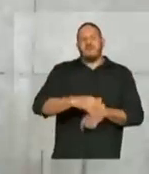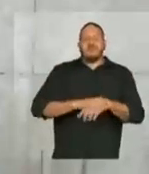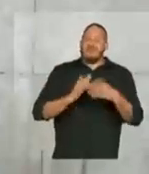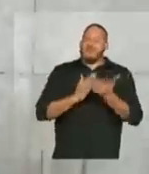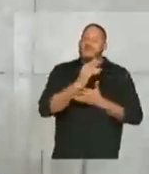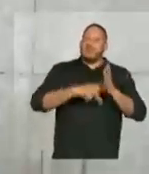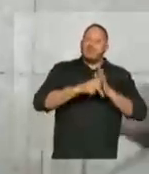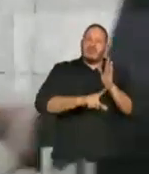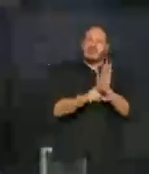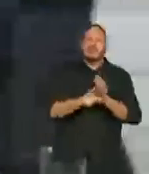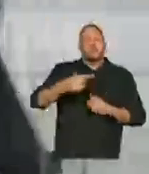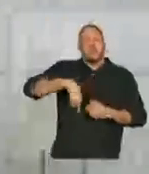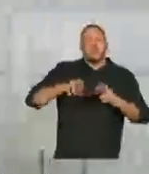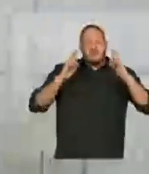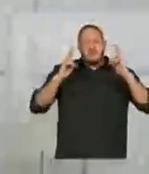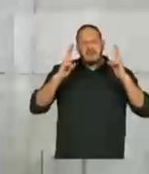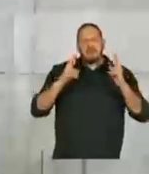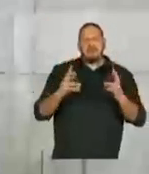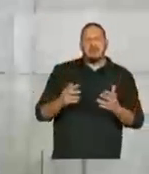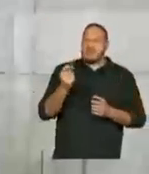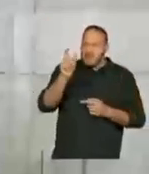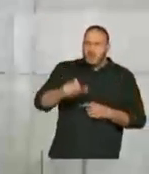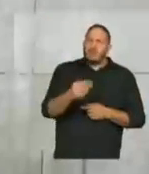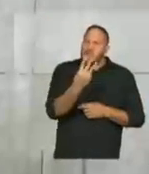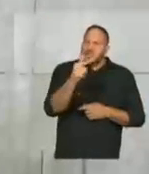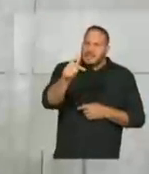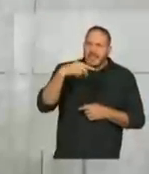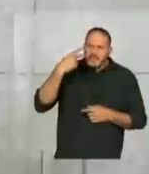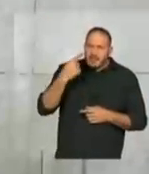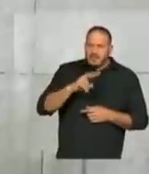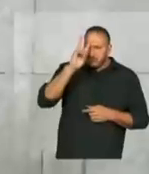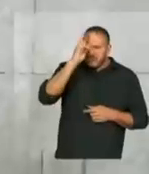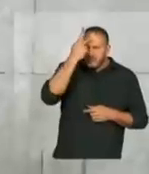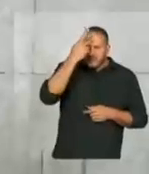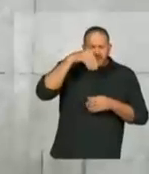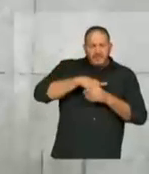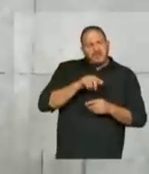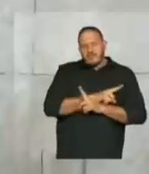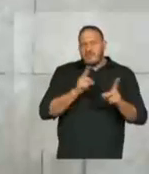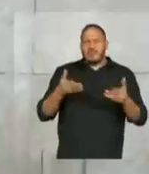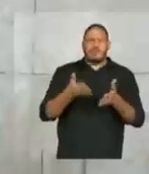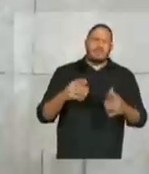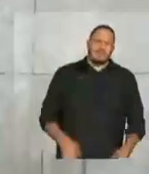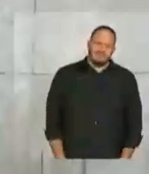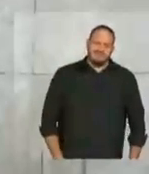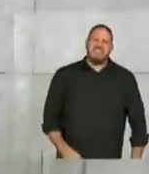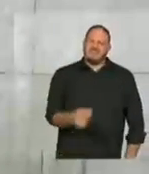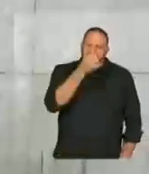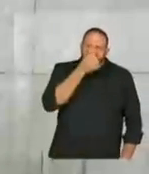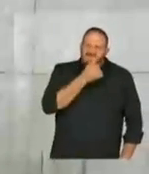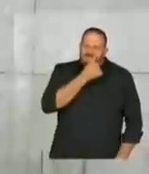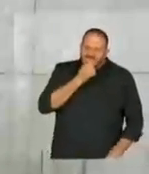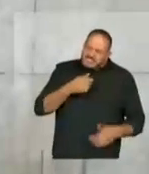aprovado. Tem esperança ainda que um dos 37 vereadores que votaram em primeira não vote agora. E nós vamos batalhar